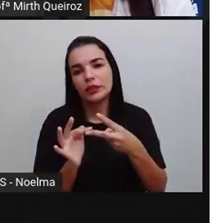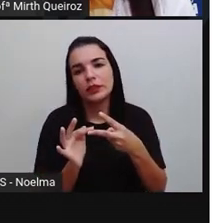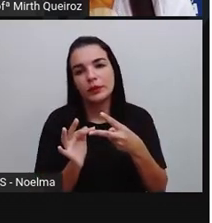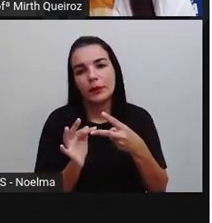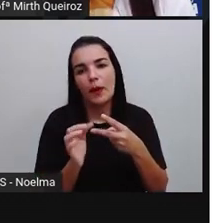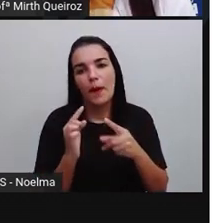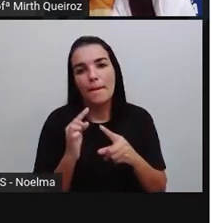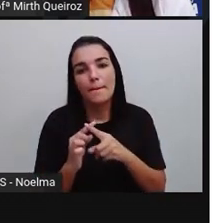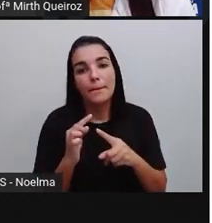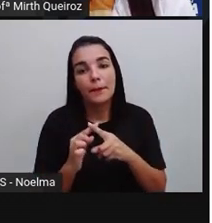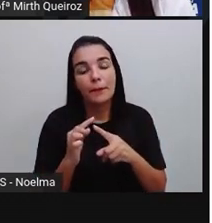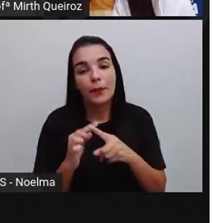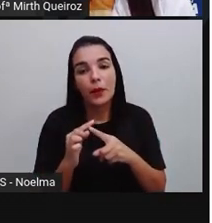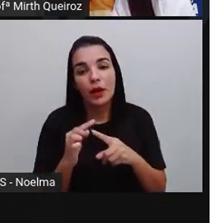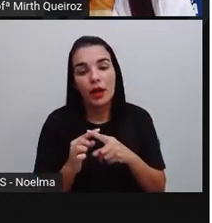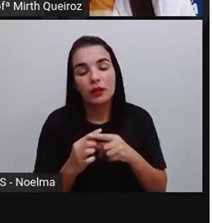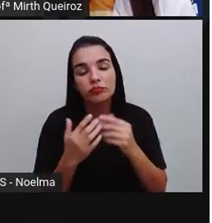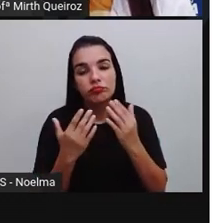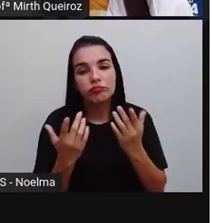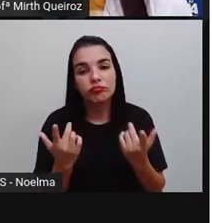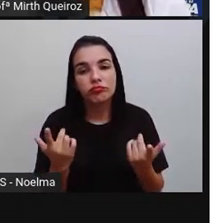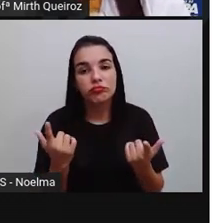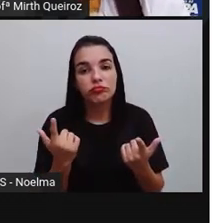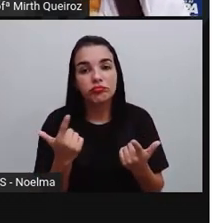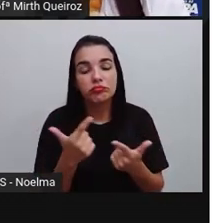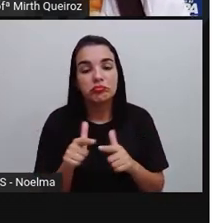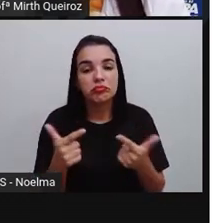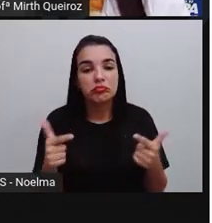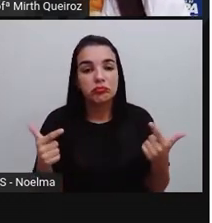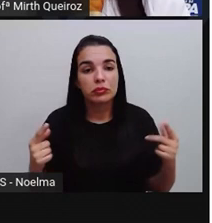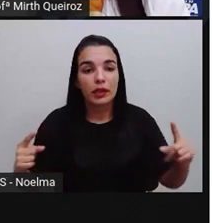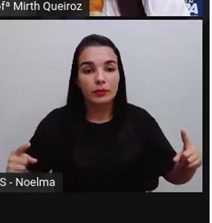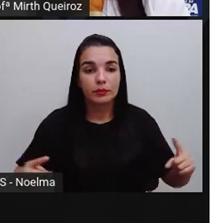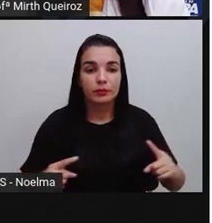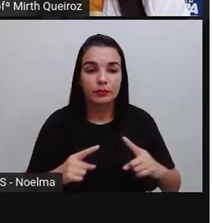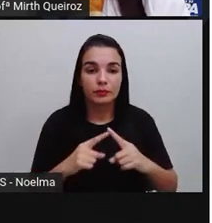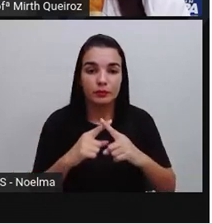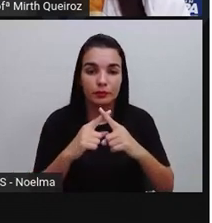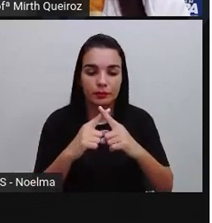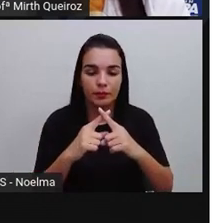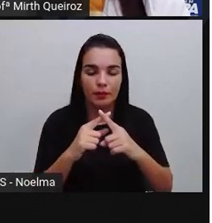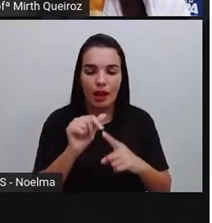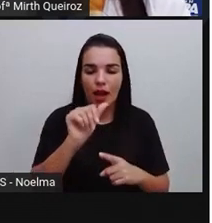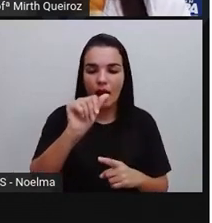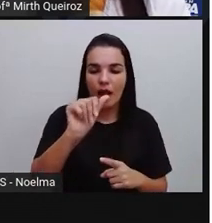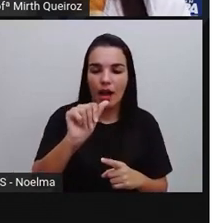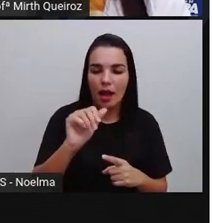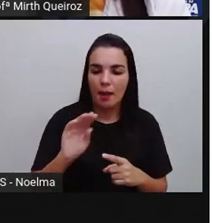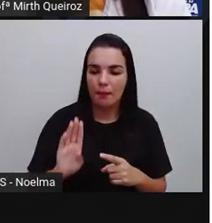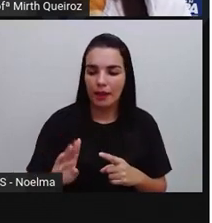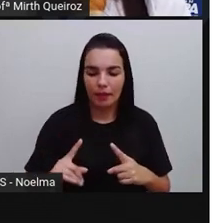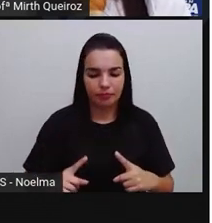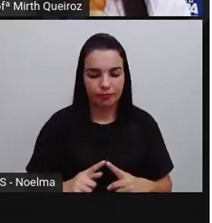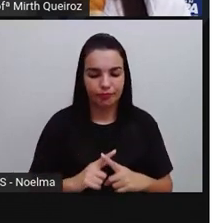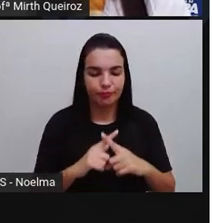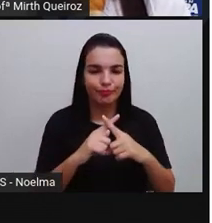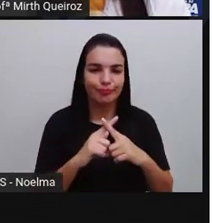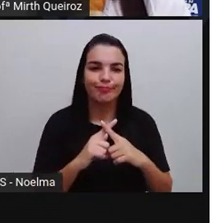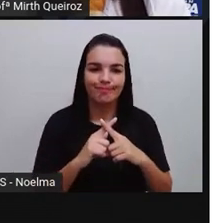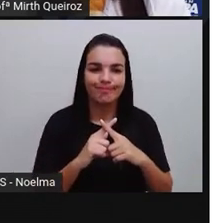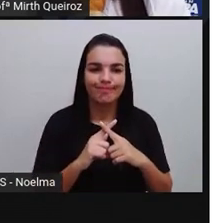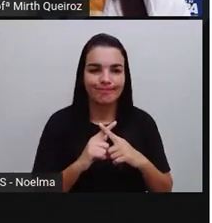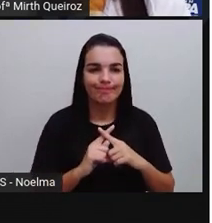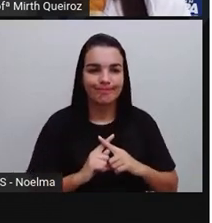também não pode ser considerada um polígono, pois segmentos aqui, nós temos segmento A e segmento B eles vão se